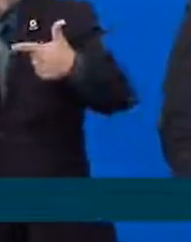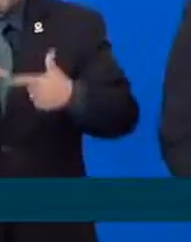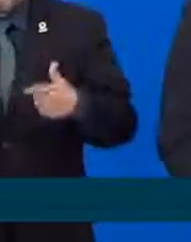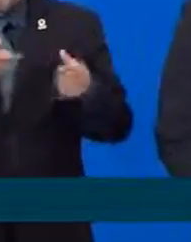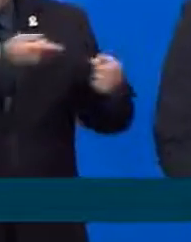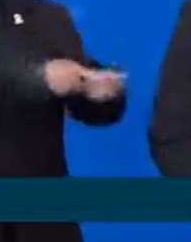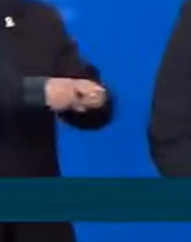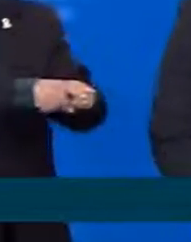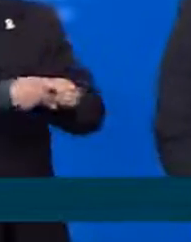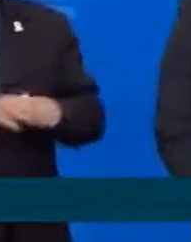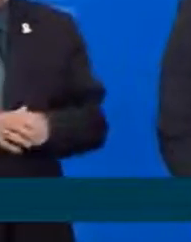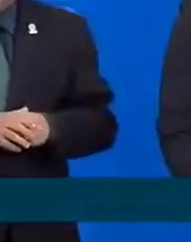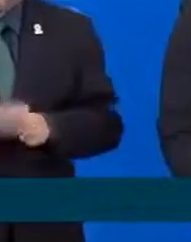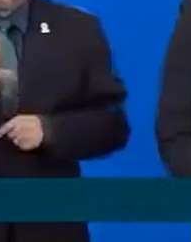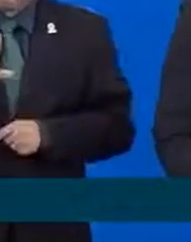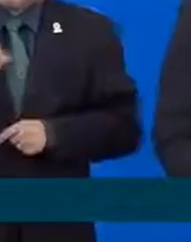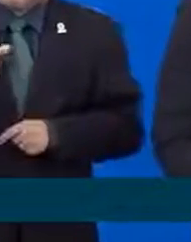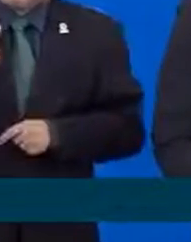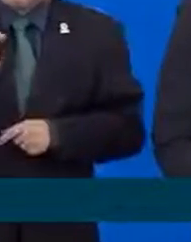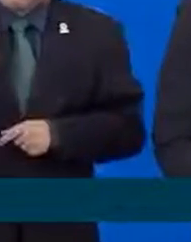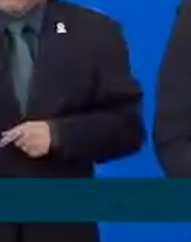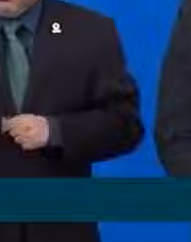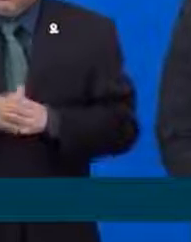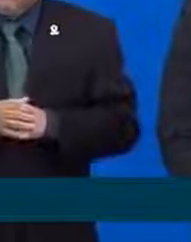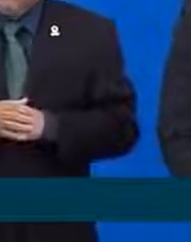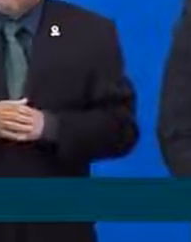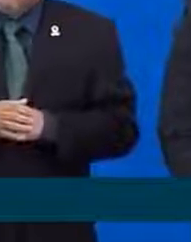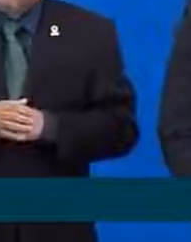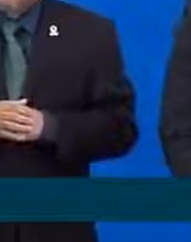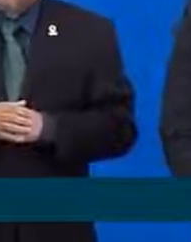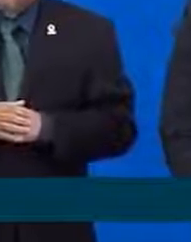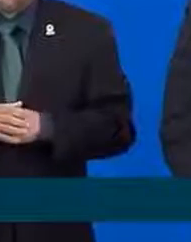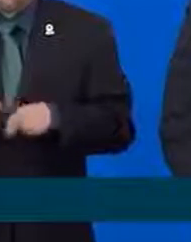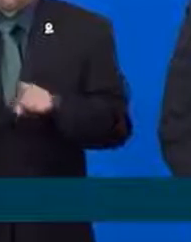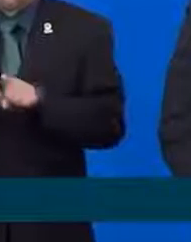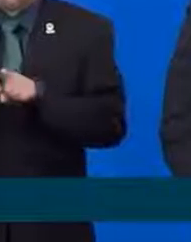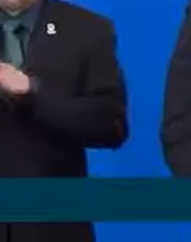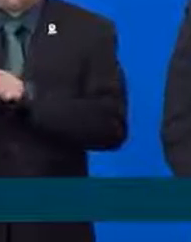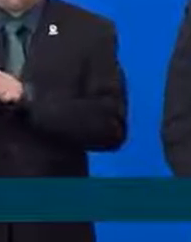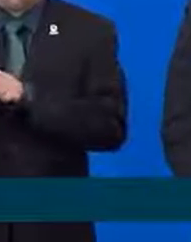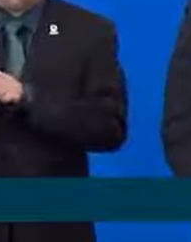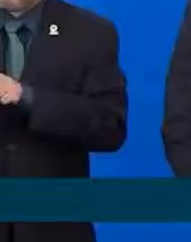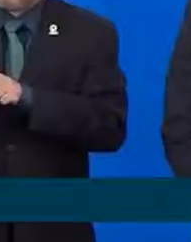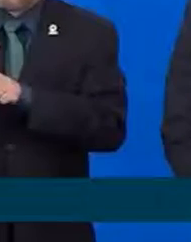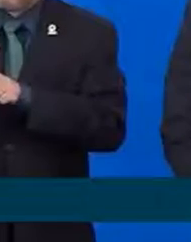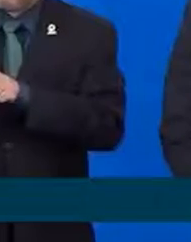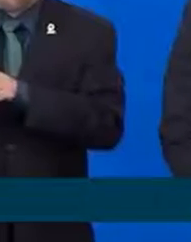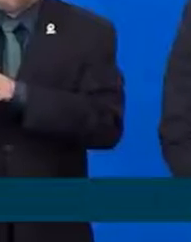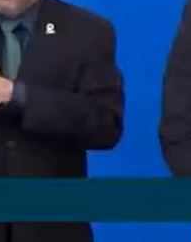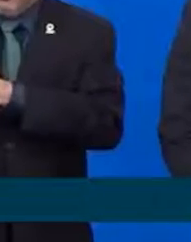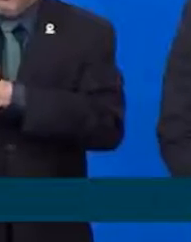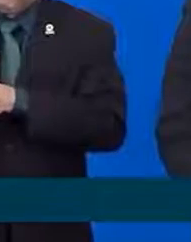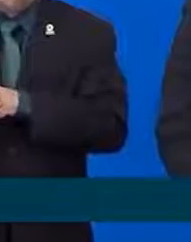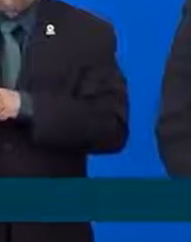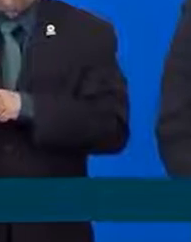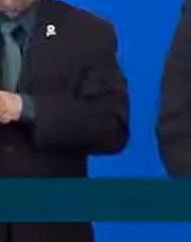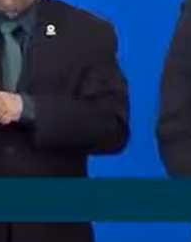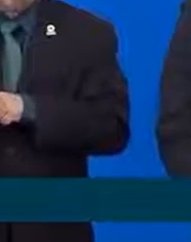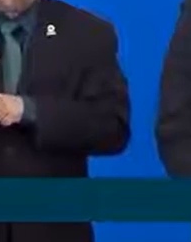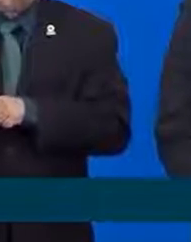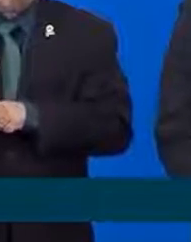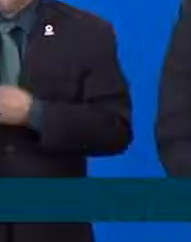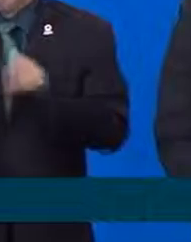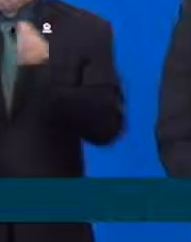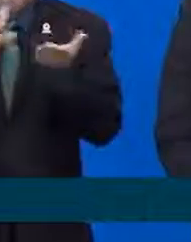parceiros, o BNDES, o Ministério da Economia e a FEBRABAN. Basicamente, é um programa de